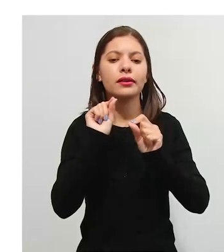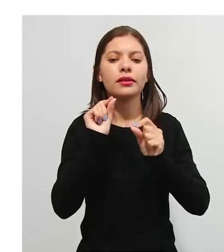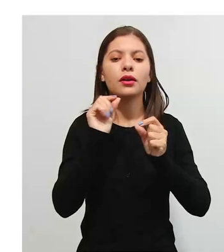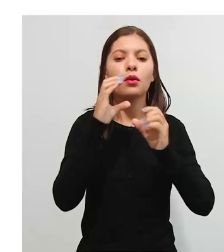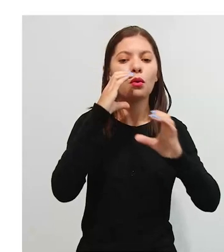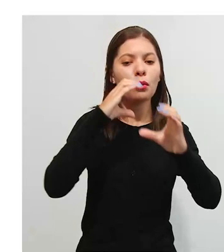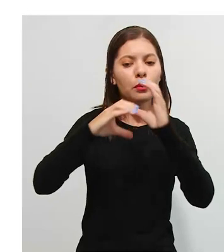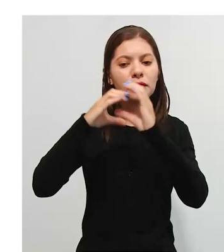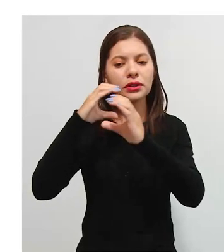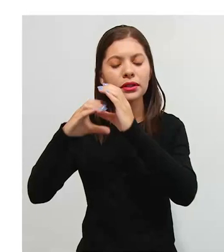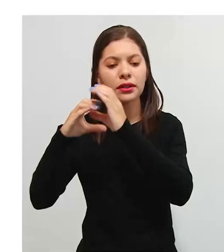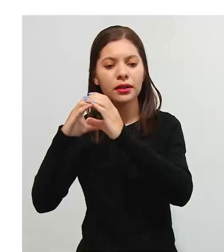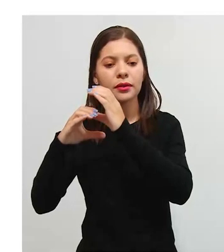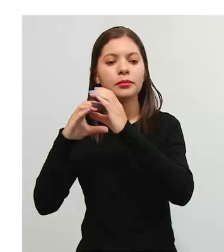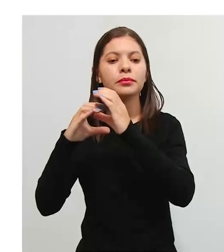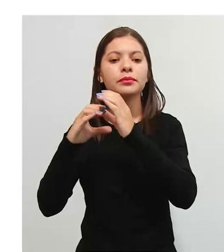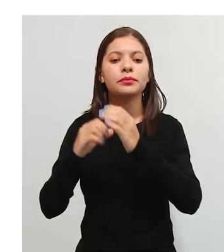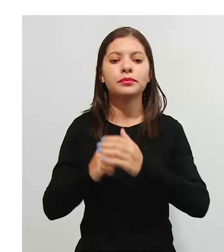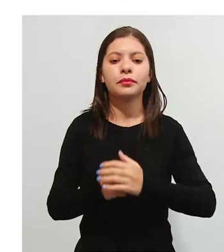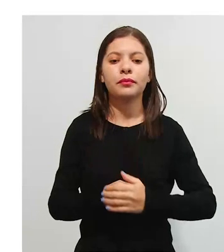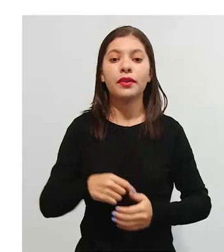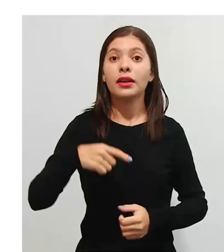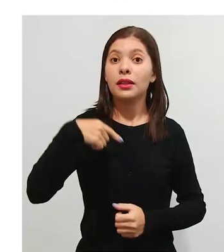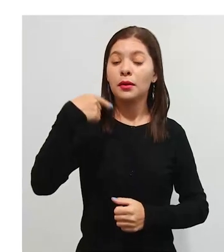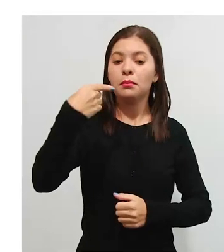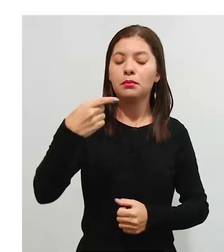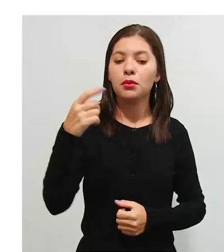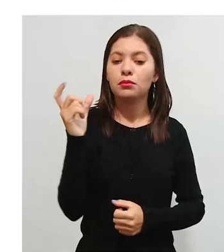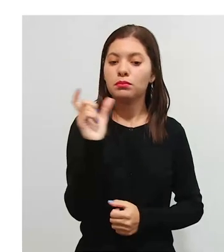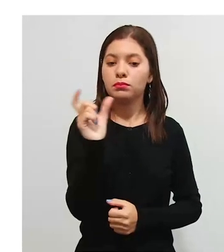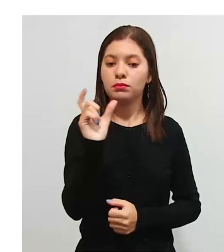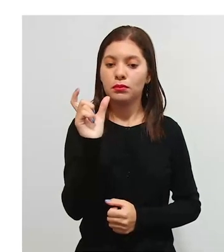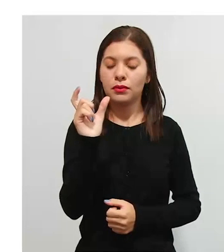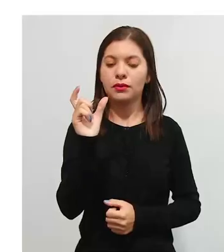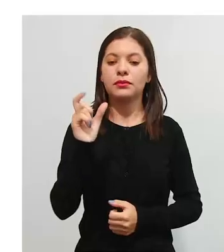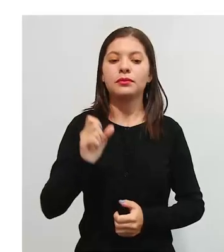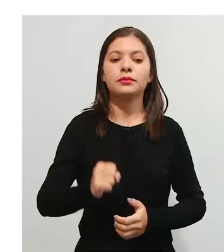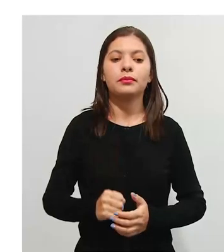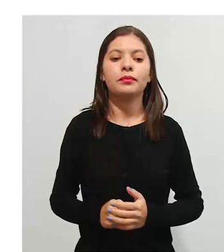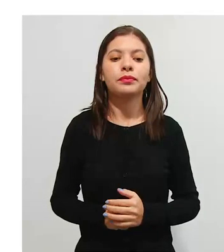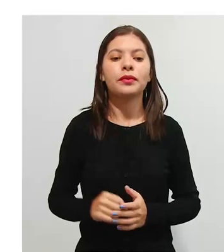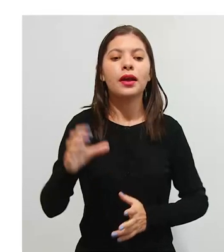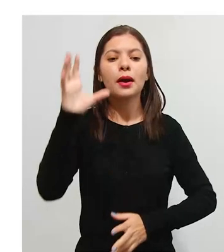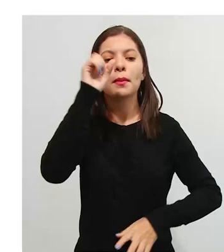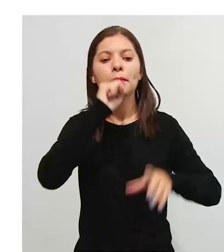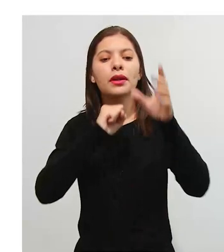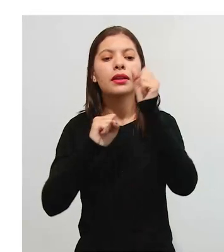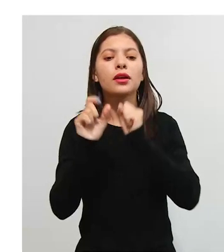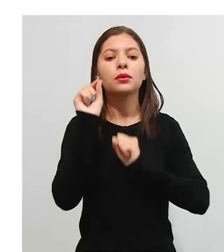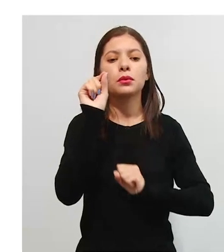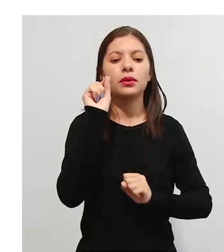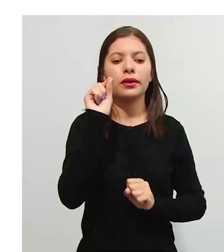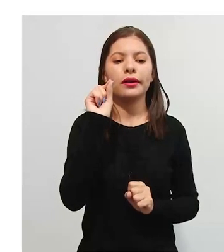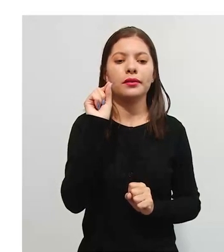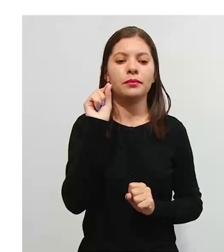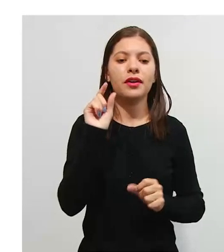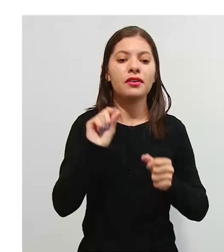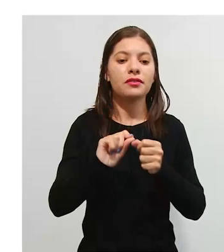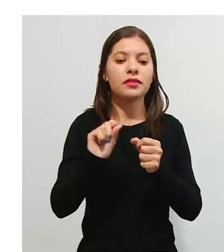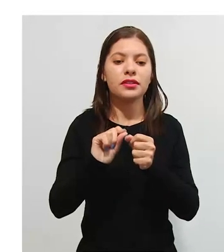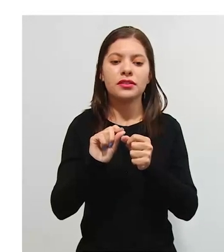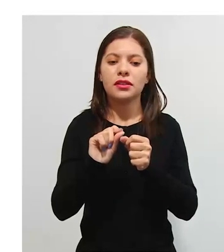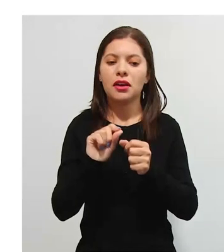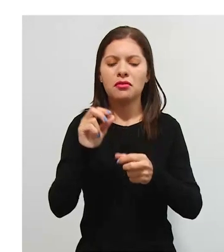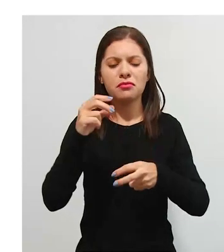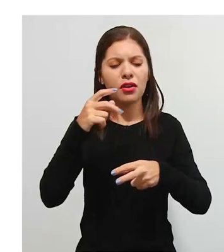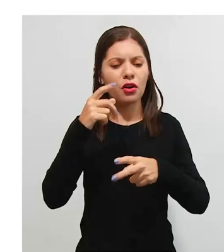outros por gestos, inicialmente e depois por palavras de um vocabulário rudimentar, aprendendo